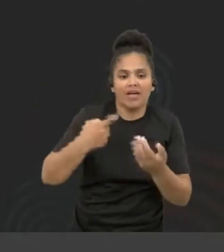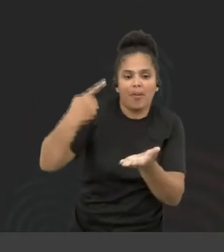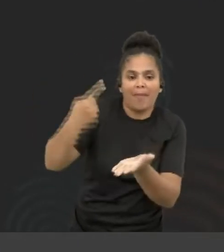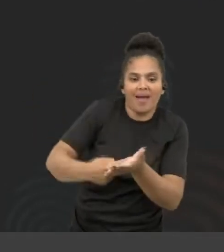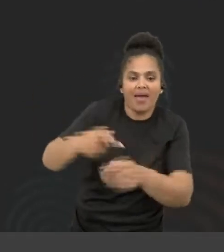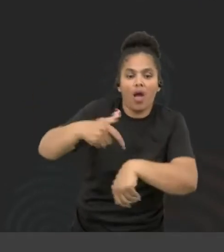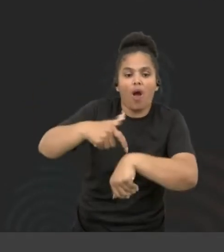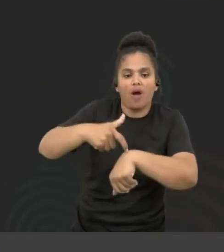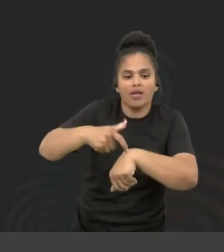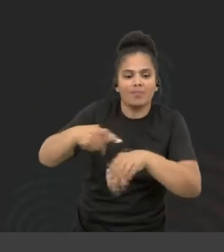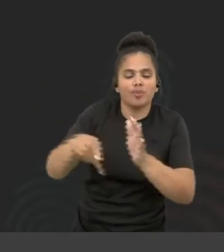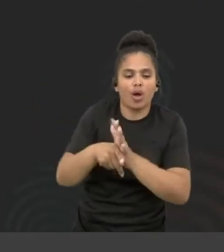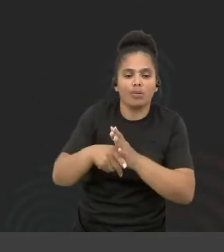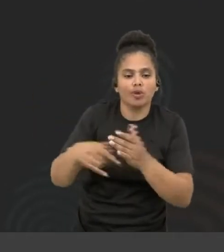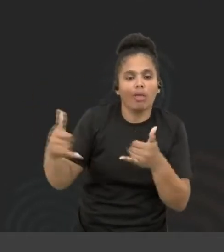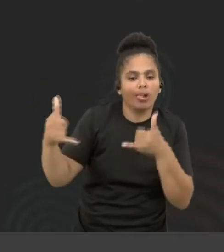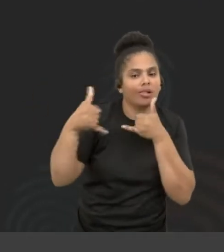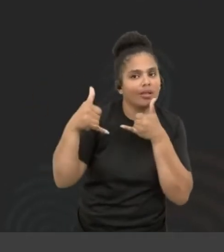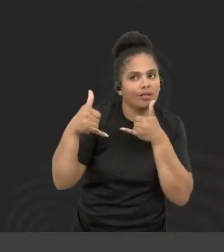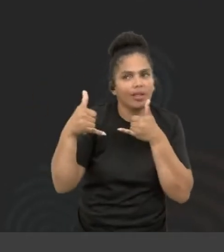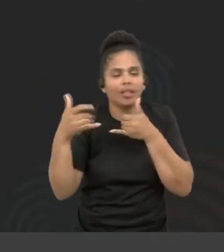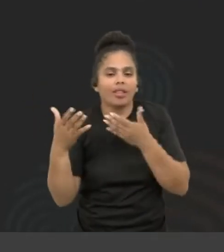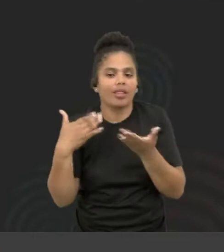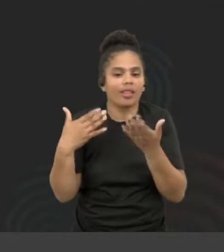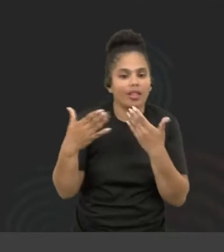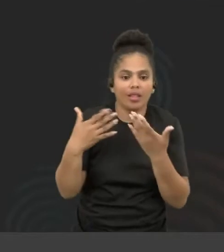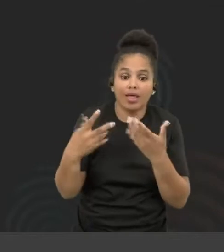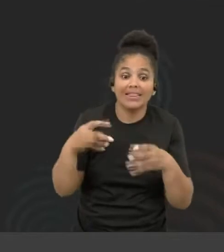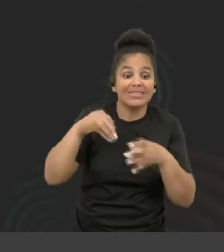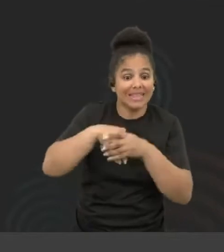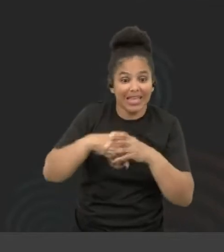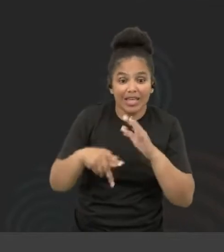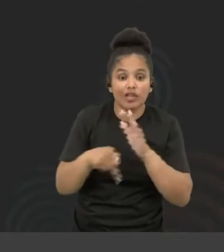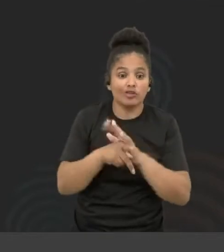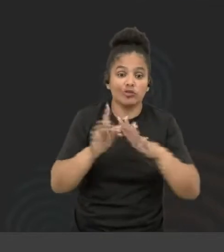falar nas redes sociais,